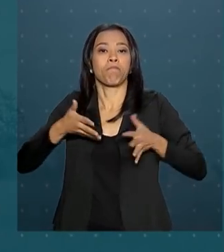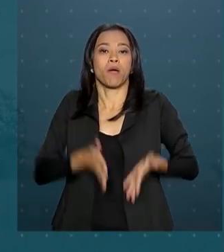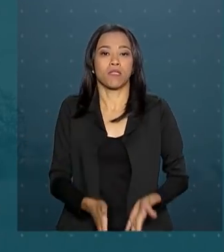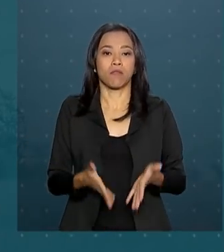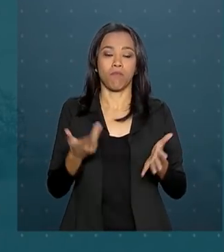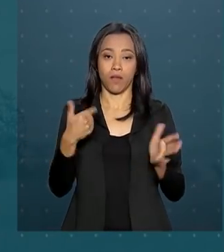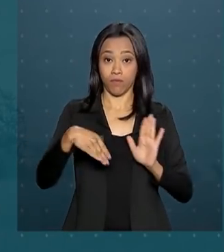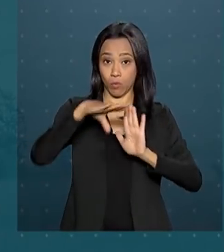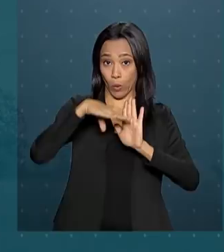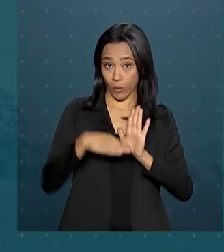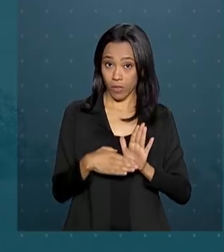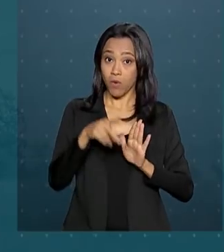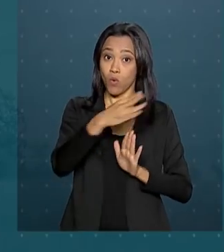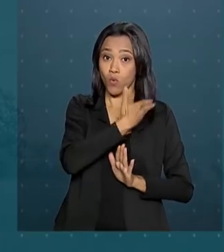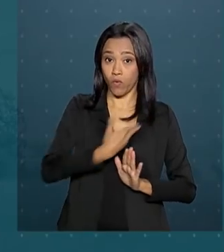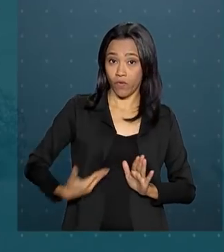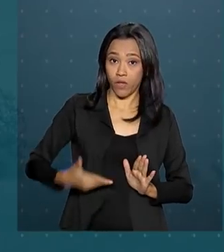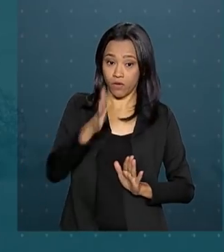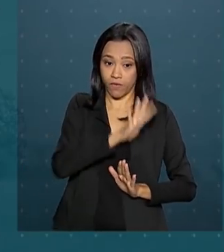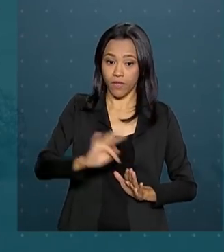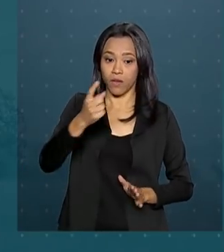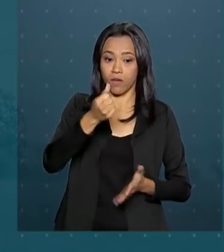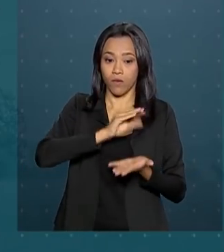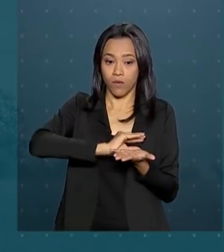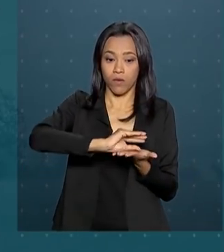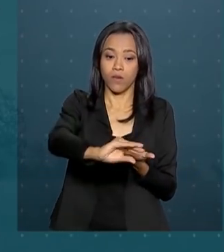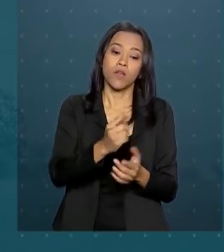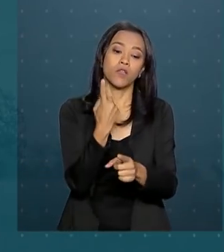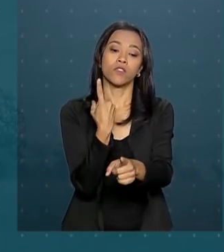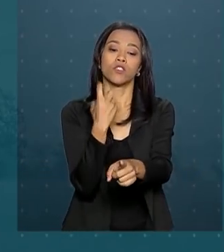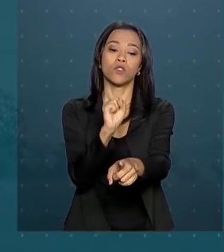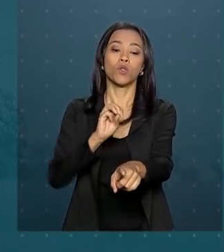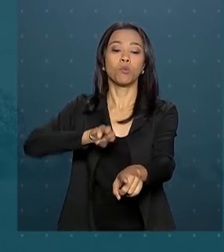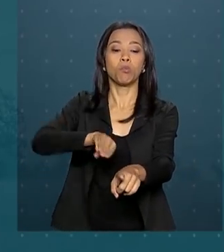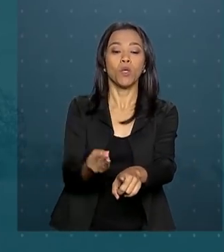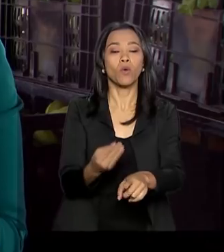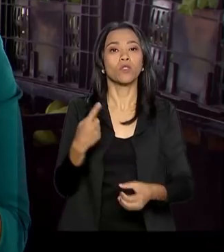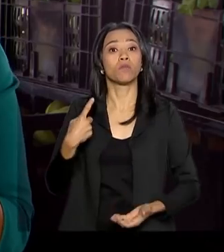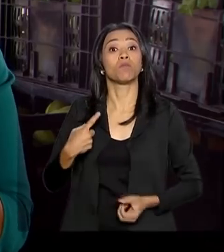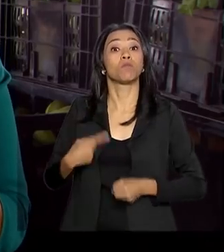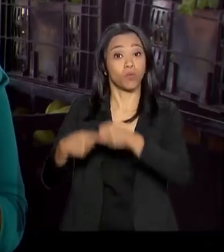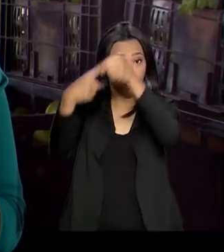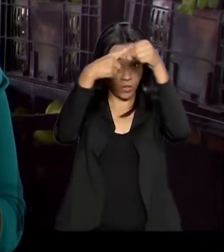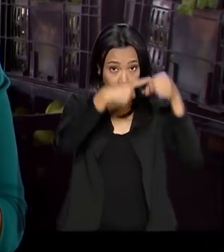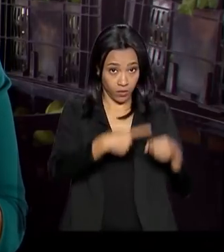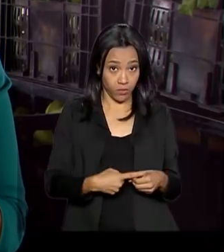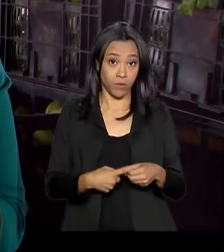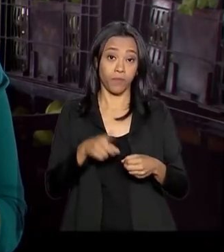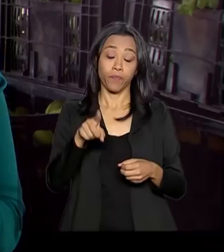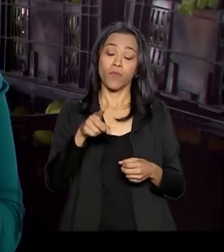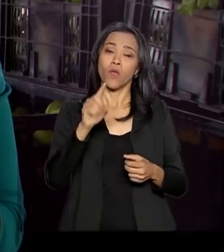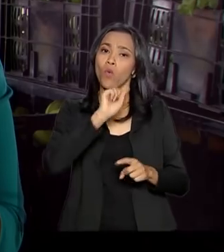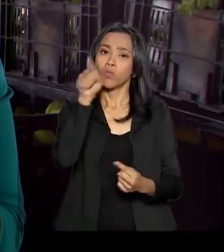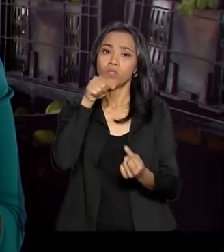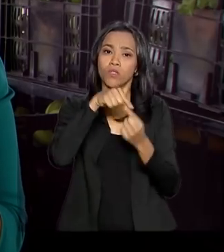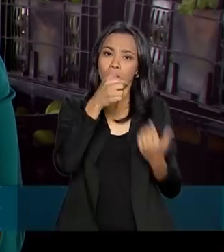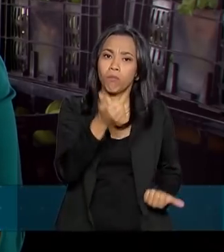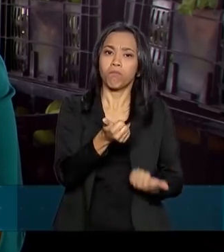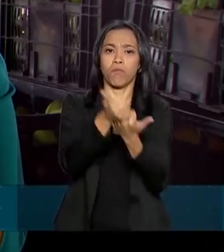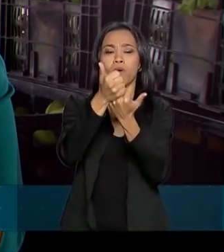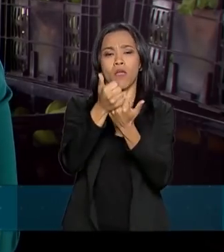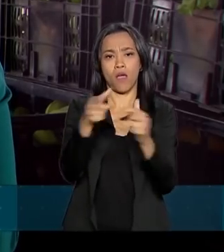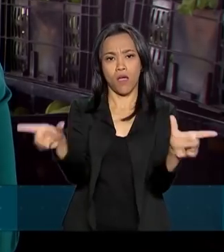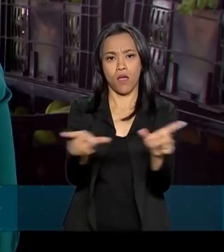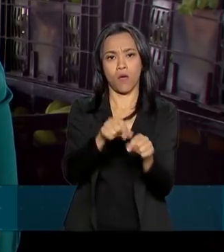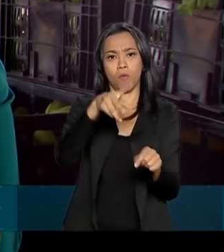o Governo Federal vai repassar 18 milhões de reais a estes municípios. Além de fortalecer a agricultura familiar, o